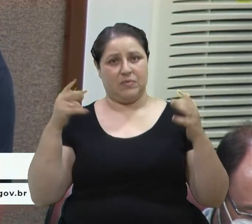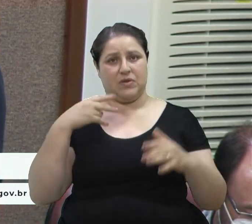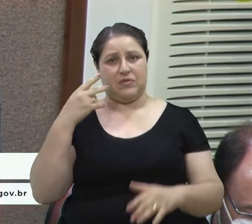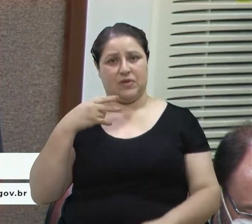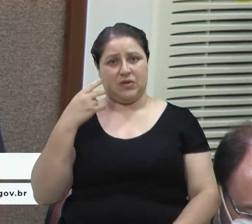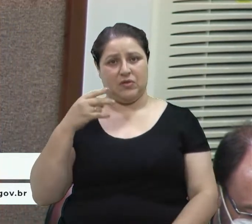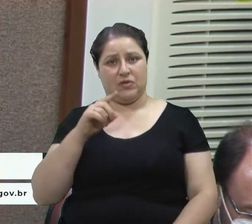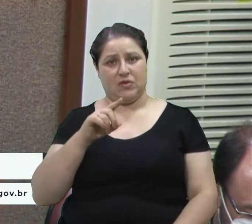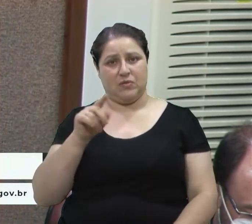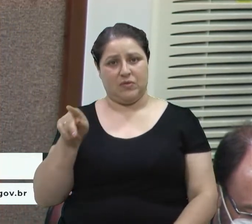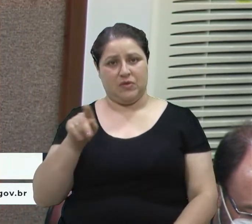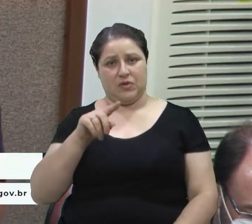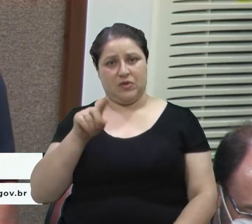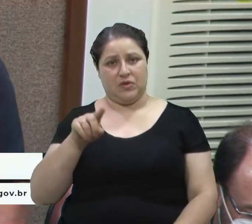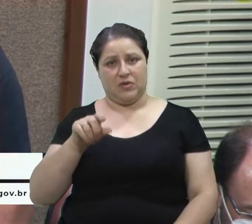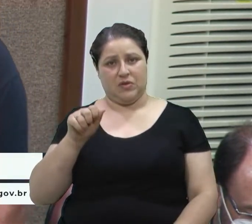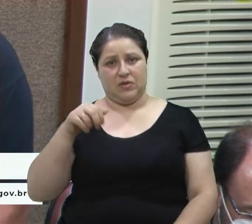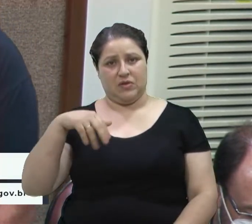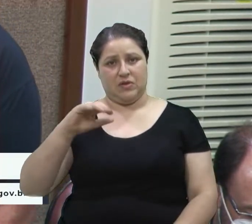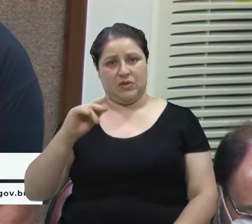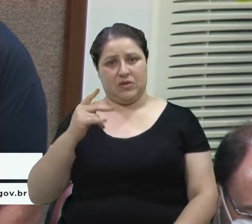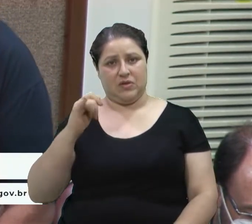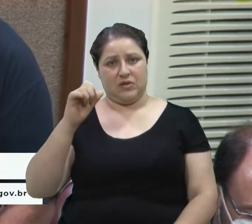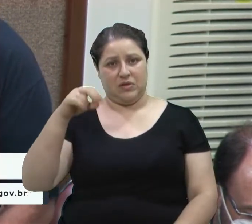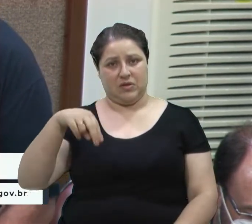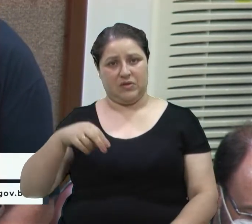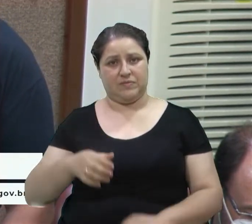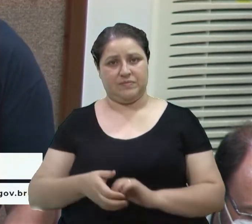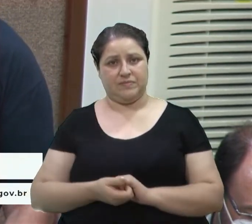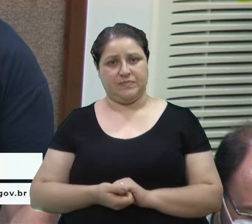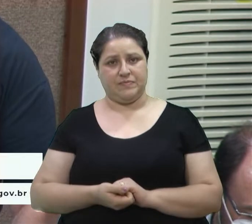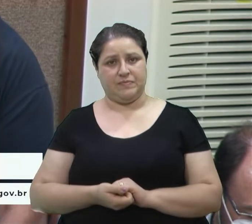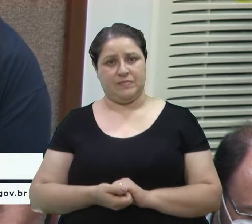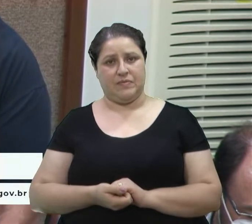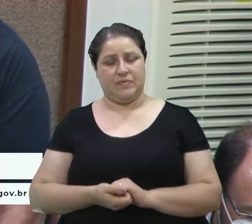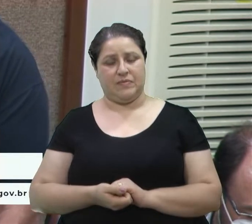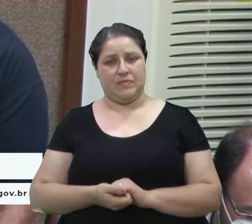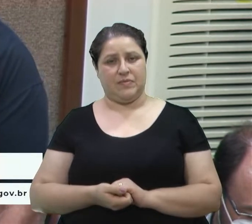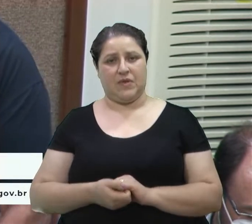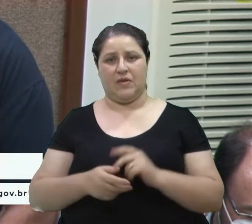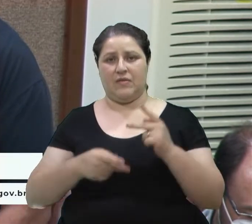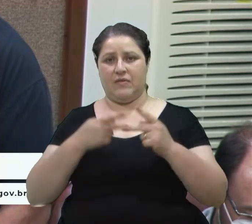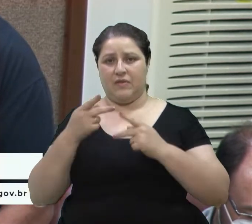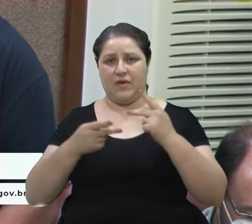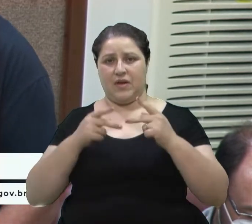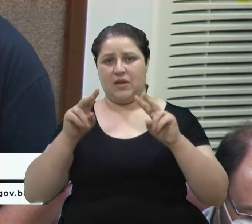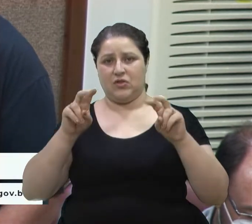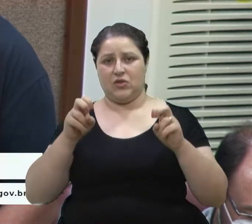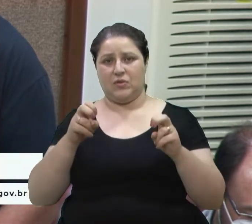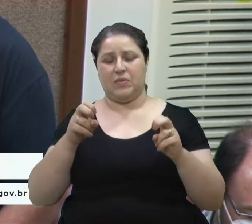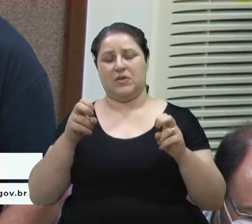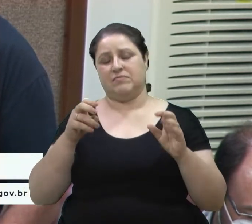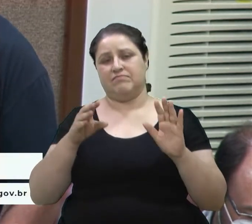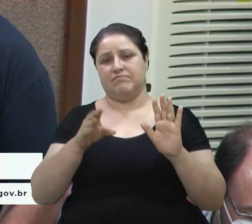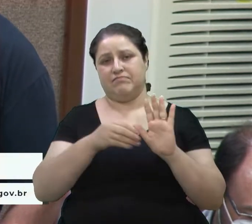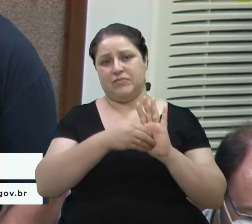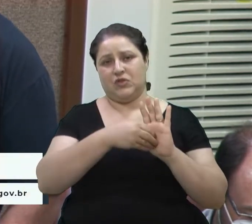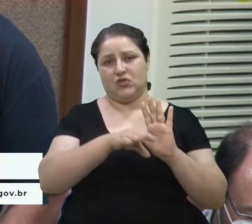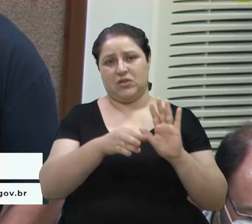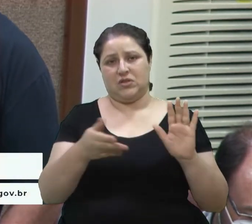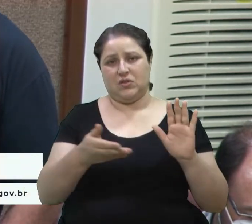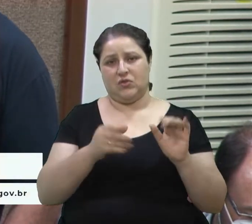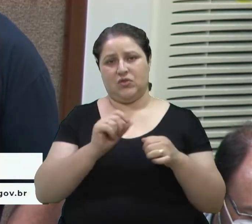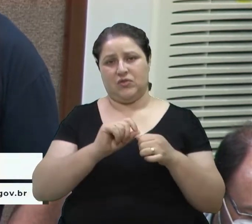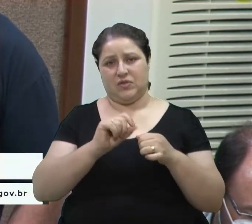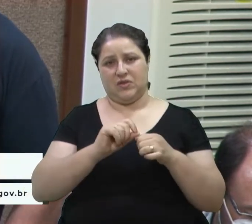Mas eu quero fazer aqui uma fala de uma indicação que fizemos hoje na nossa bancada, é